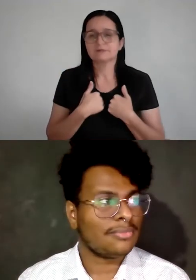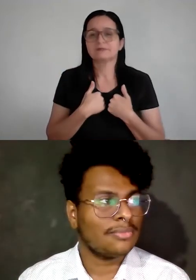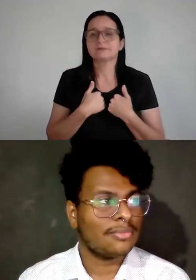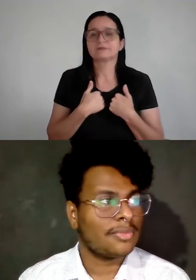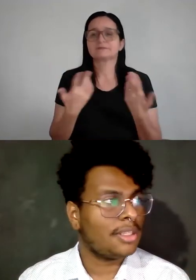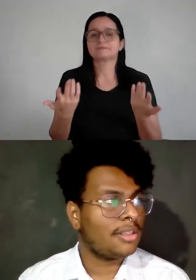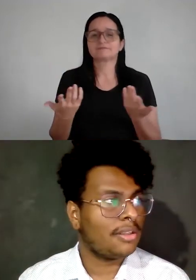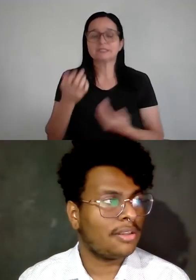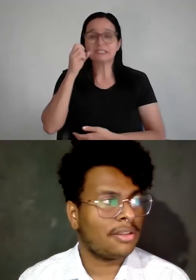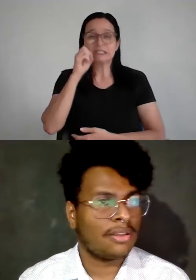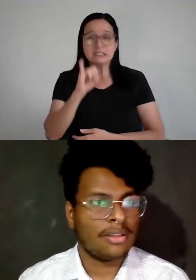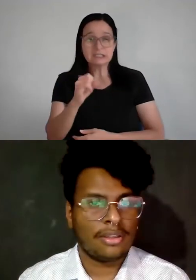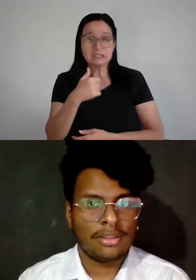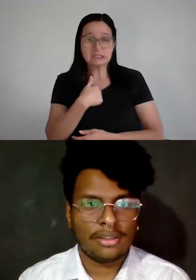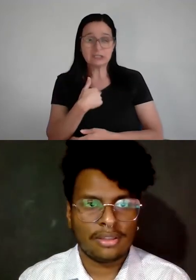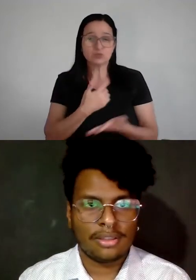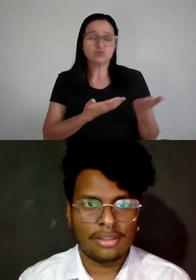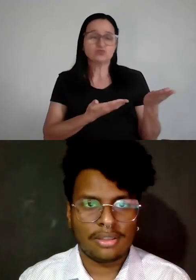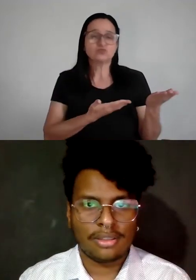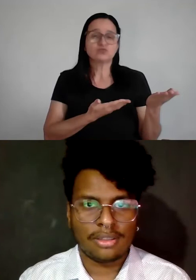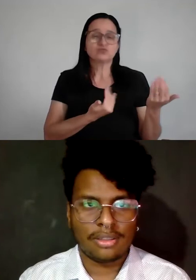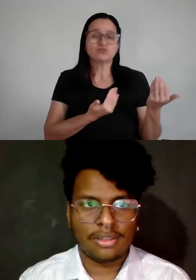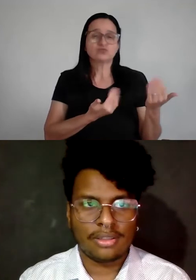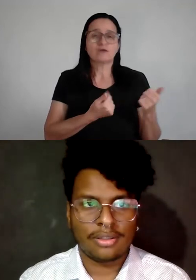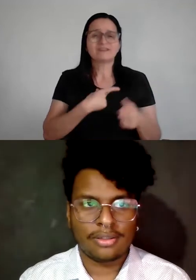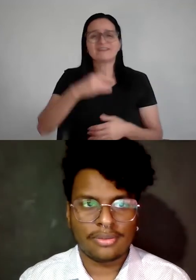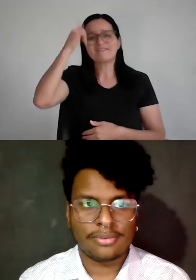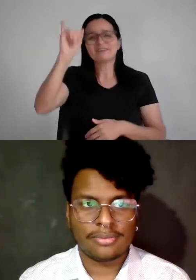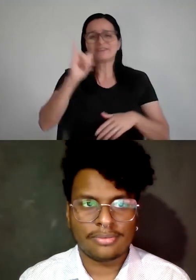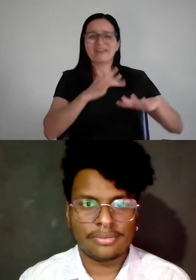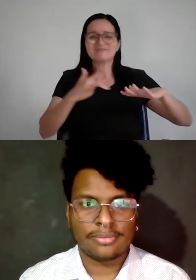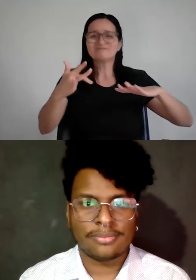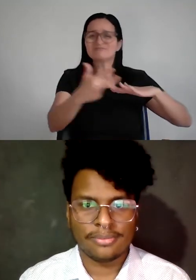se eu fosse os jovens, aí eu experimentava sair um pouquinho da rede social, ficar offline,